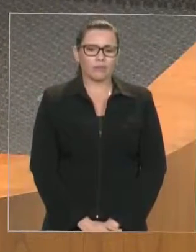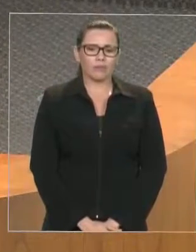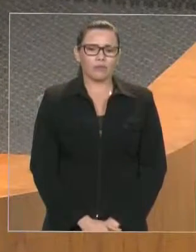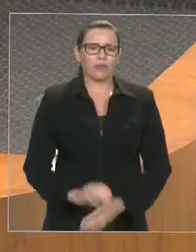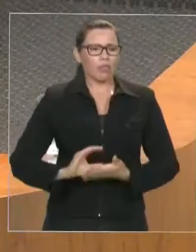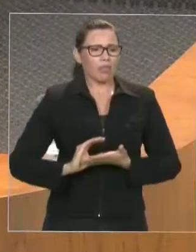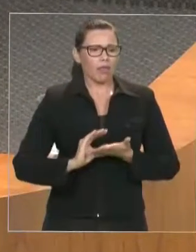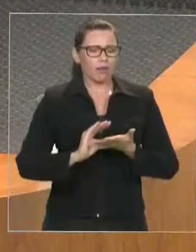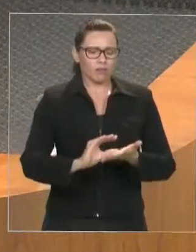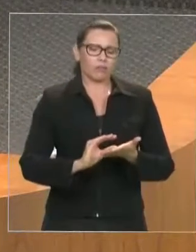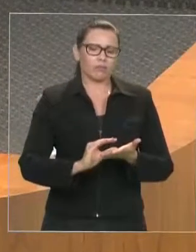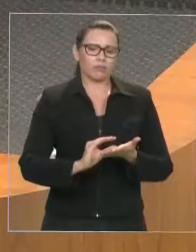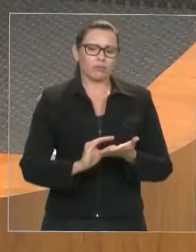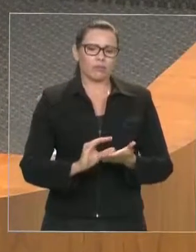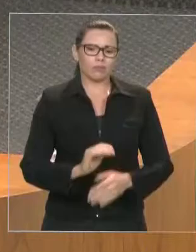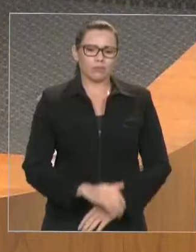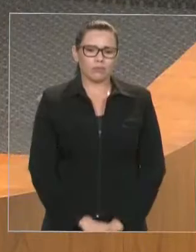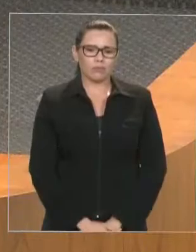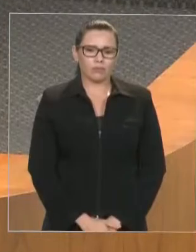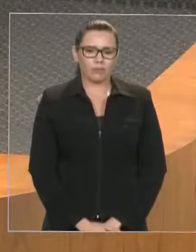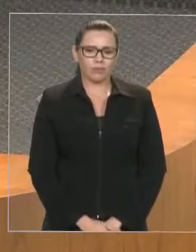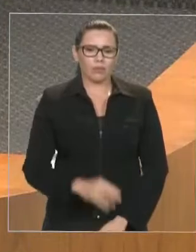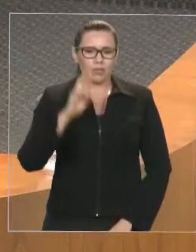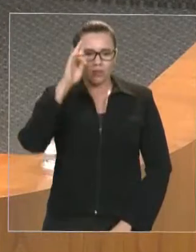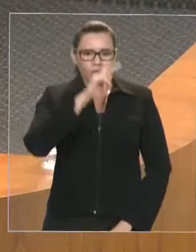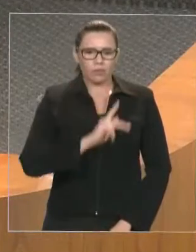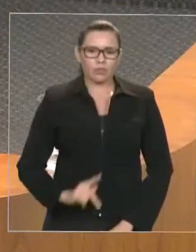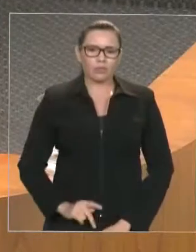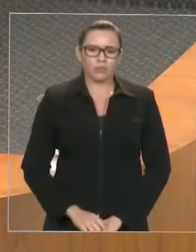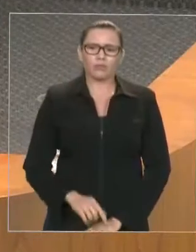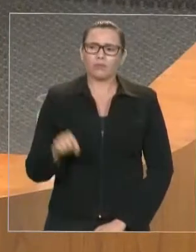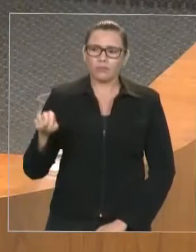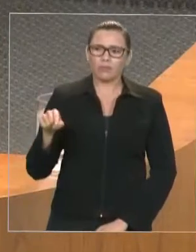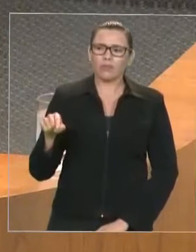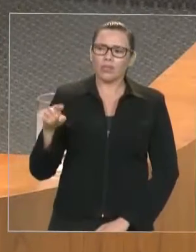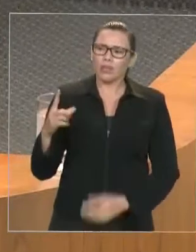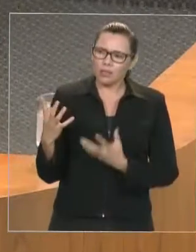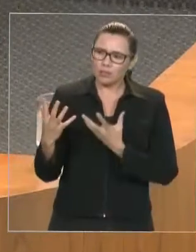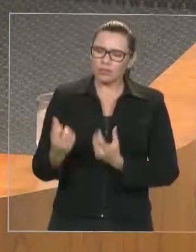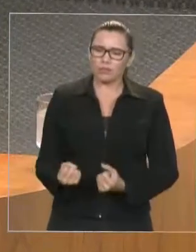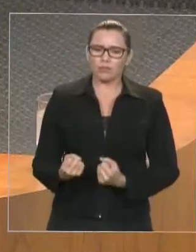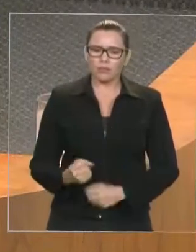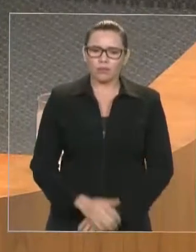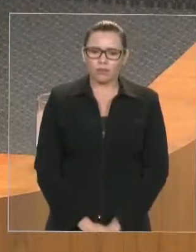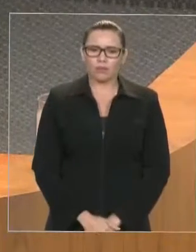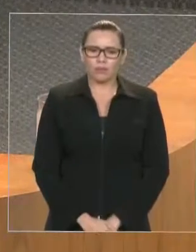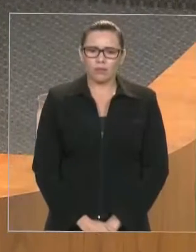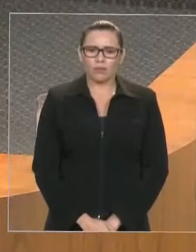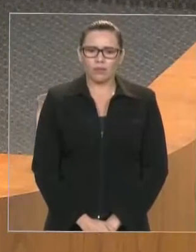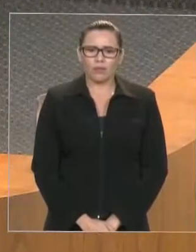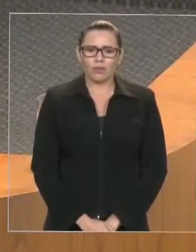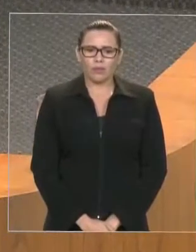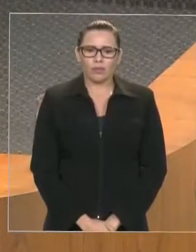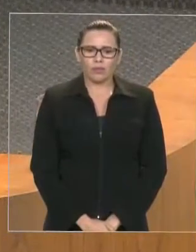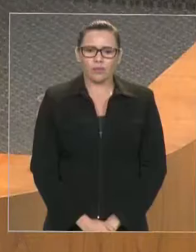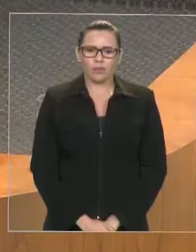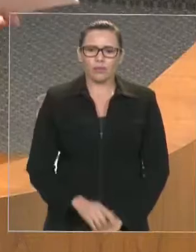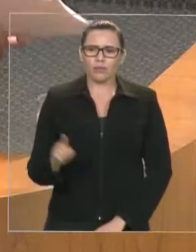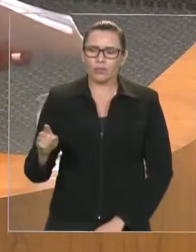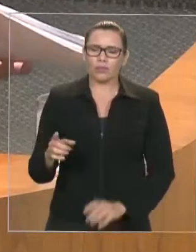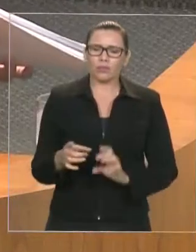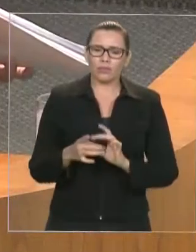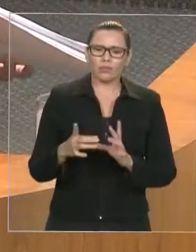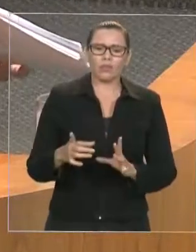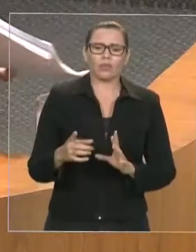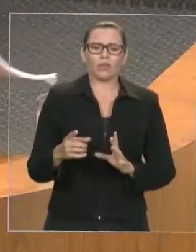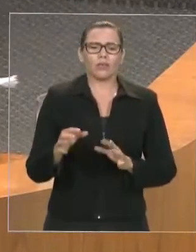Presidente, você é gigante, você aceitou essa situação aqui, deixar para que os nossos pares possam discutir o